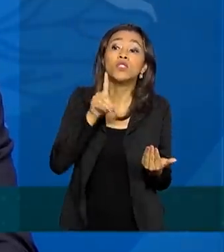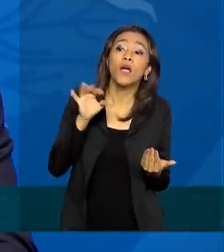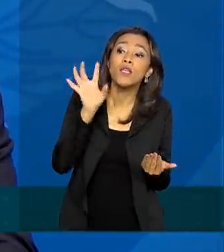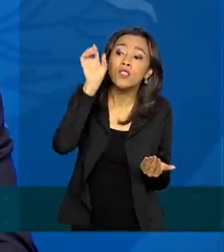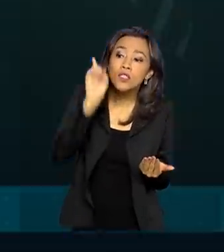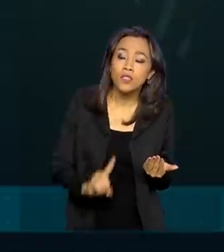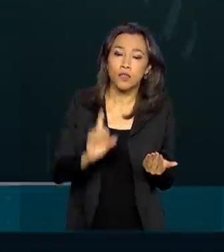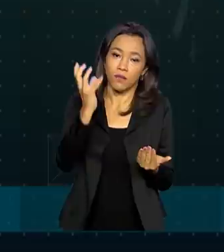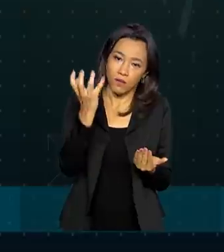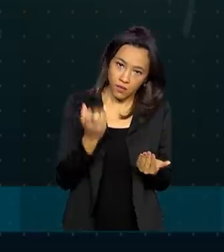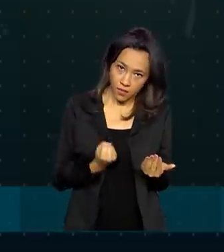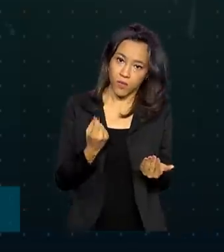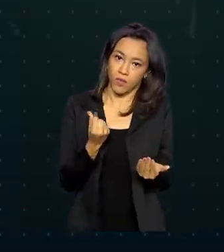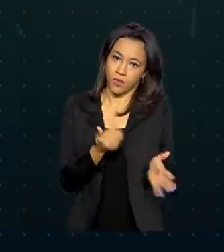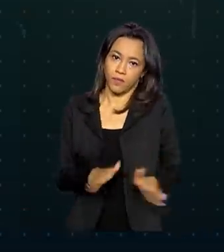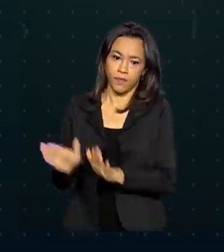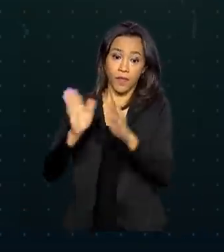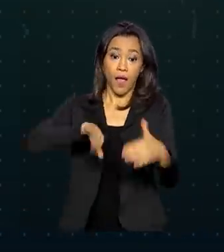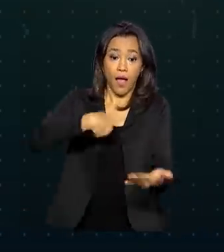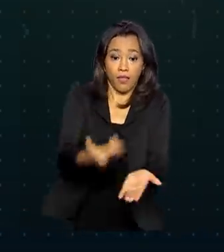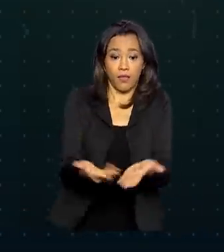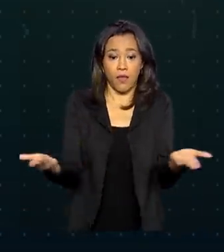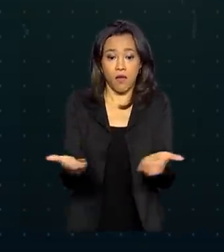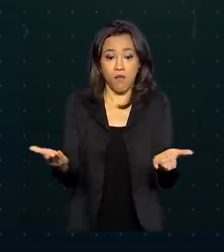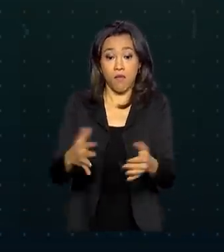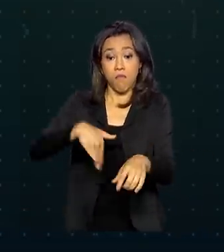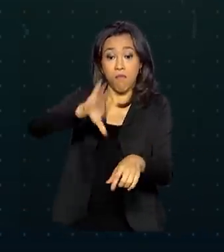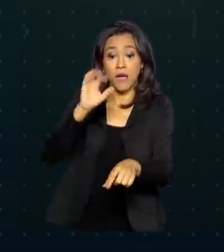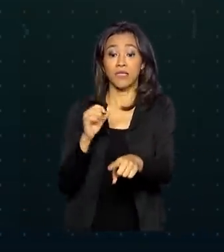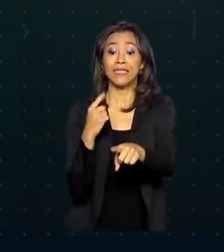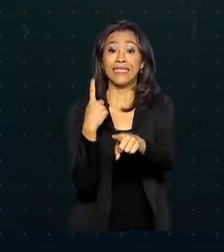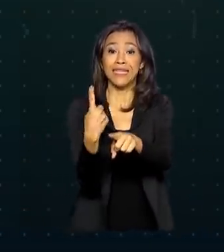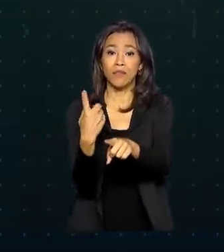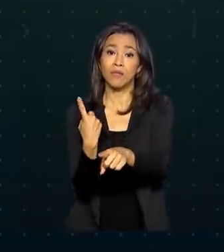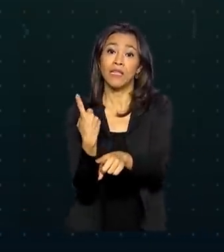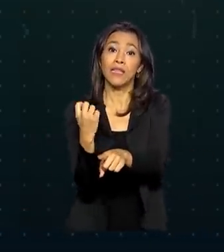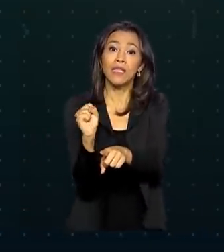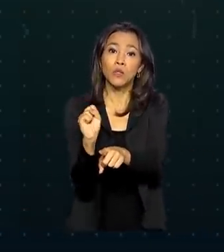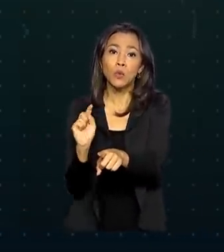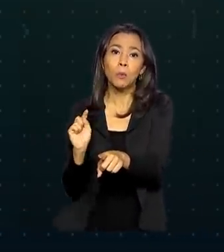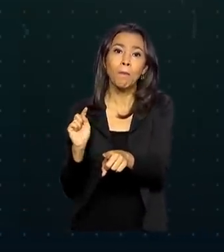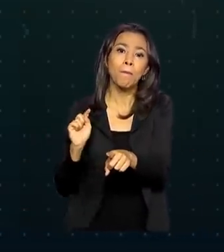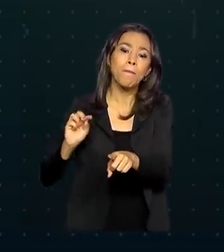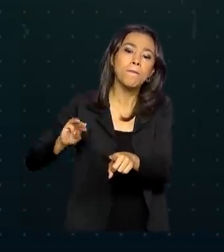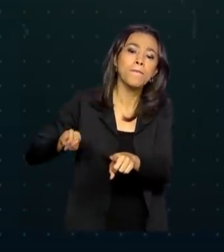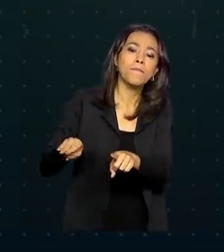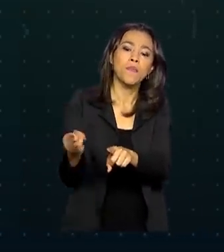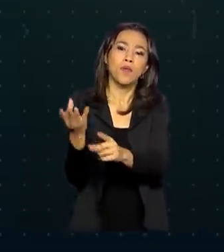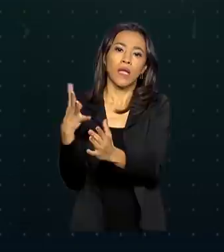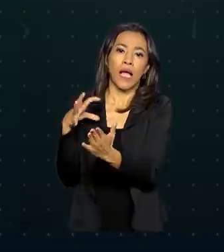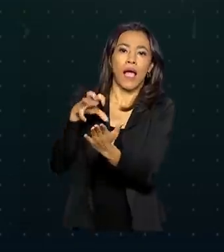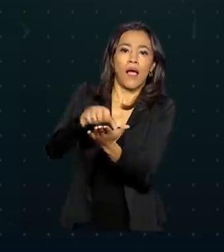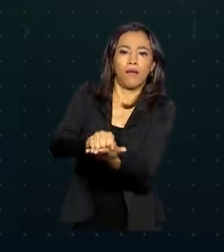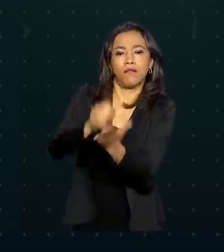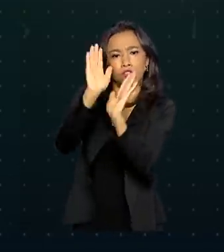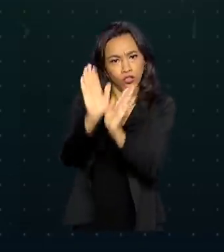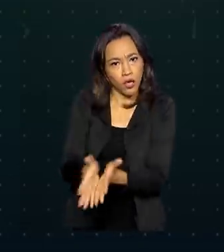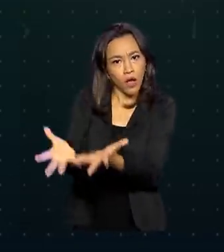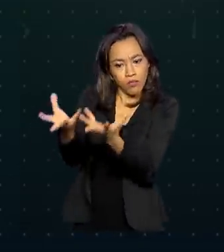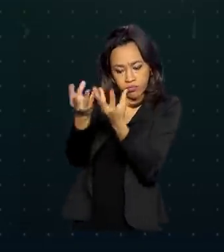direito de receber. Até o momento, mais de 118 milhões de cadastros já foram recebidos.